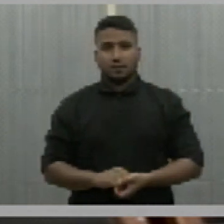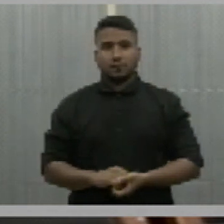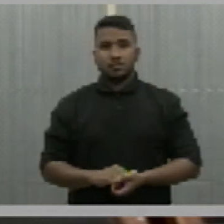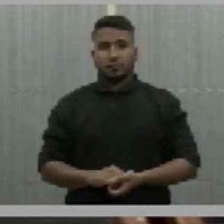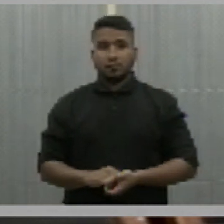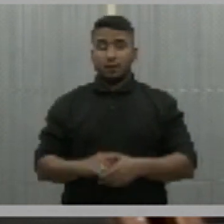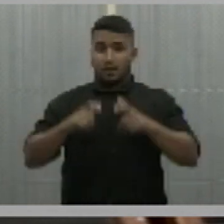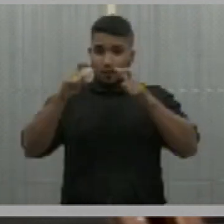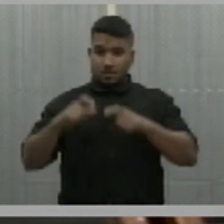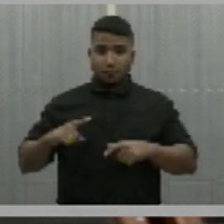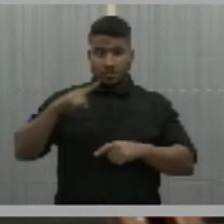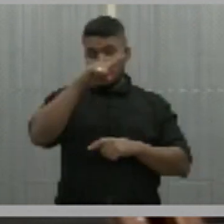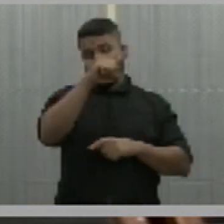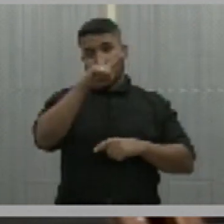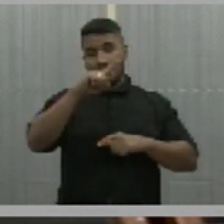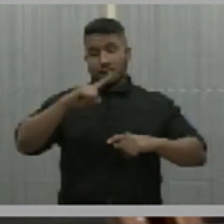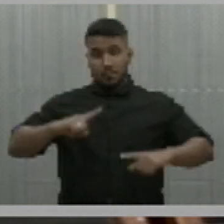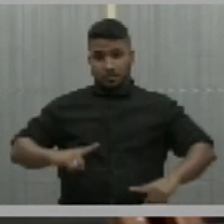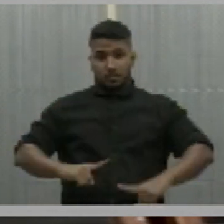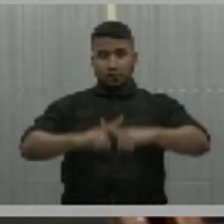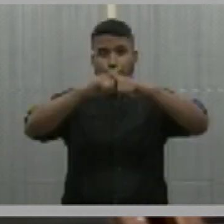lá na Batalha do Genipapo,